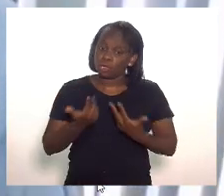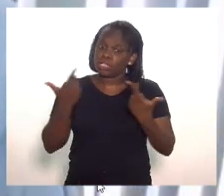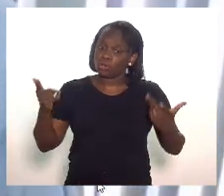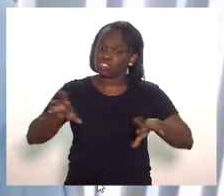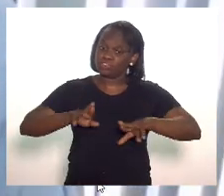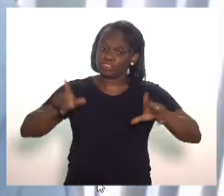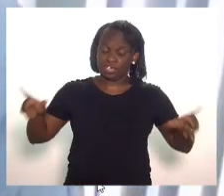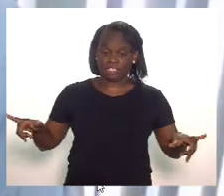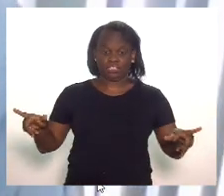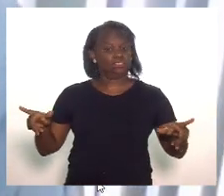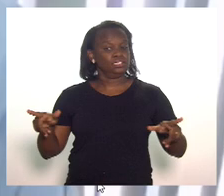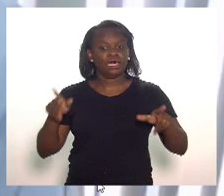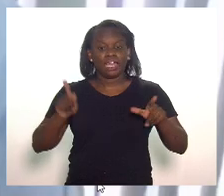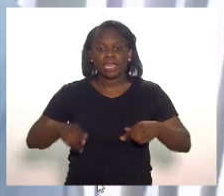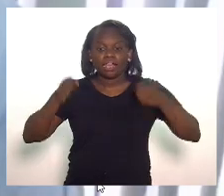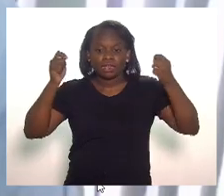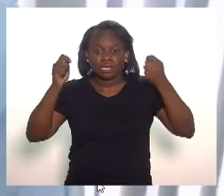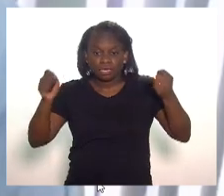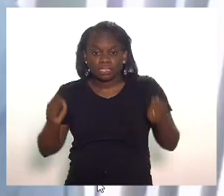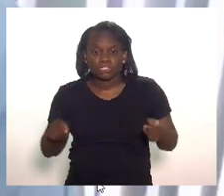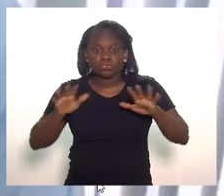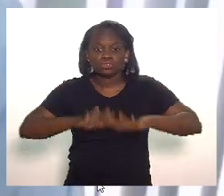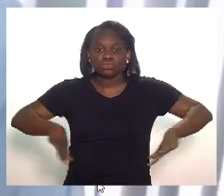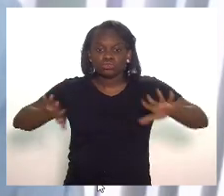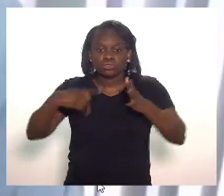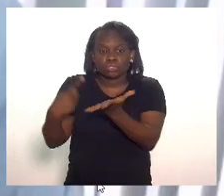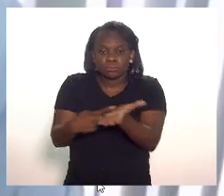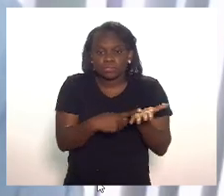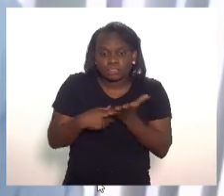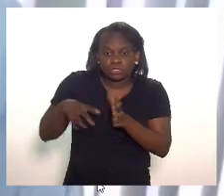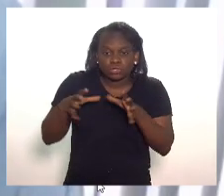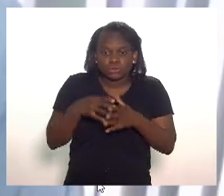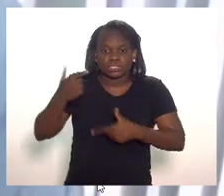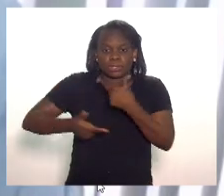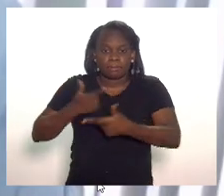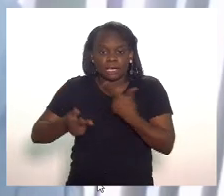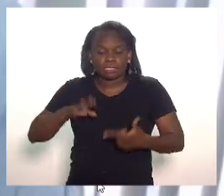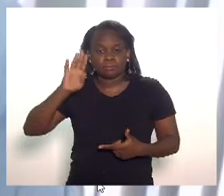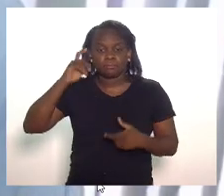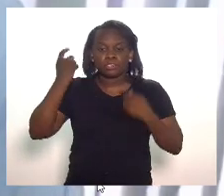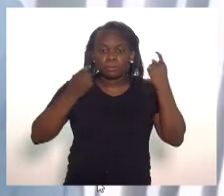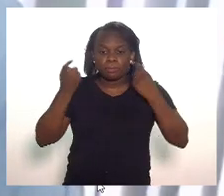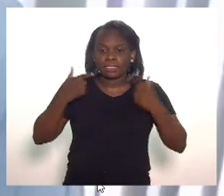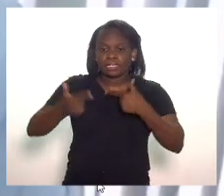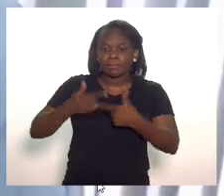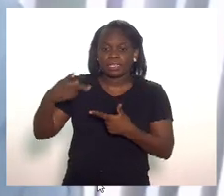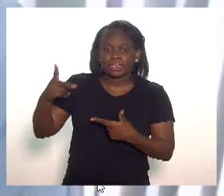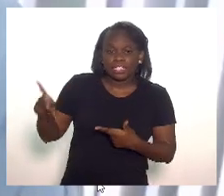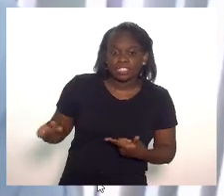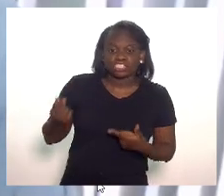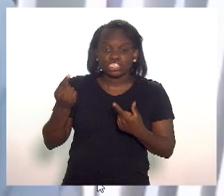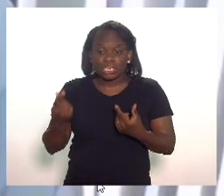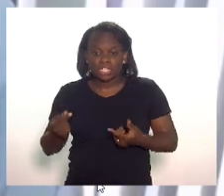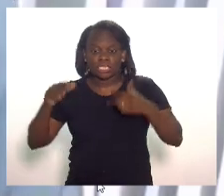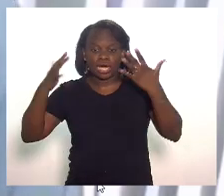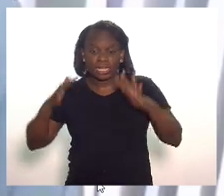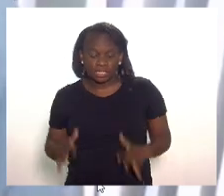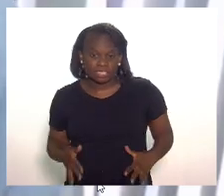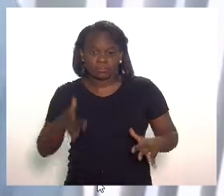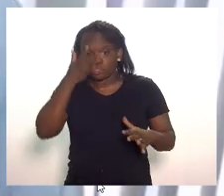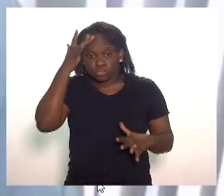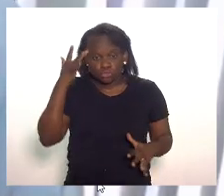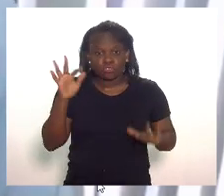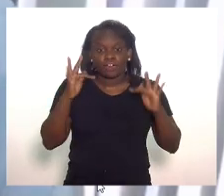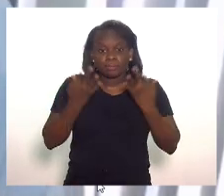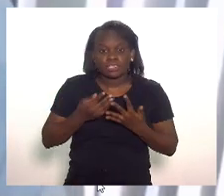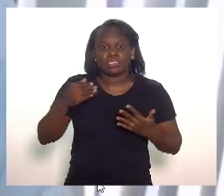completamente diferente são manifestações de atores produtivos preocupados com o destino das suas atividades preocupados com suas situações econômicas e para eles é uma